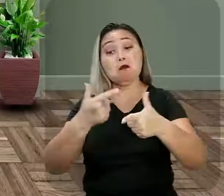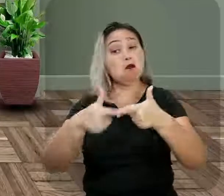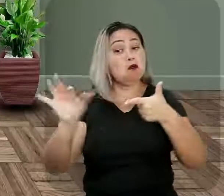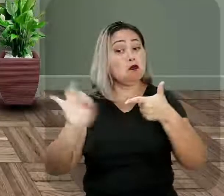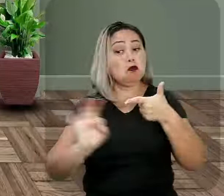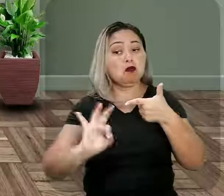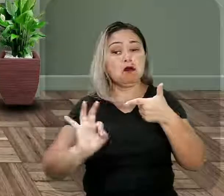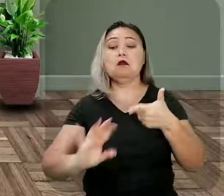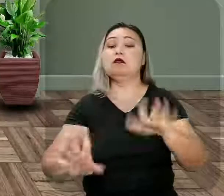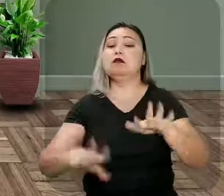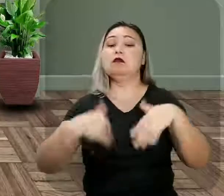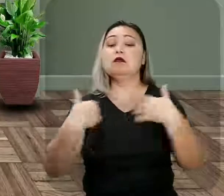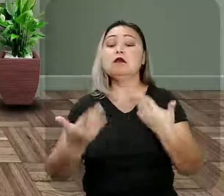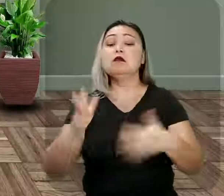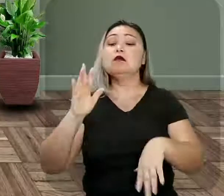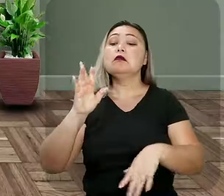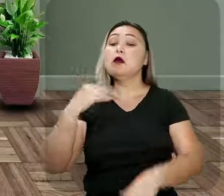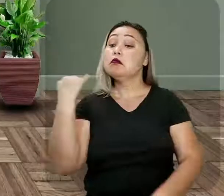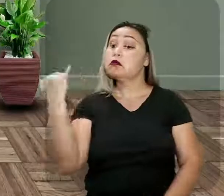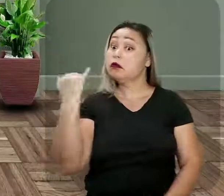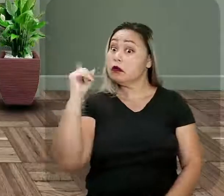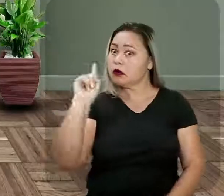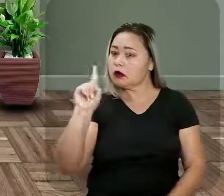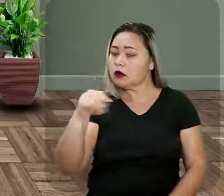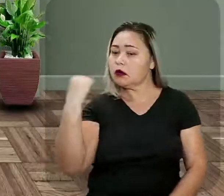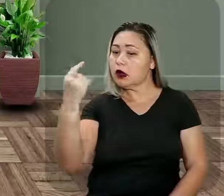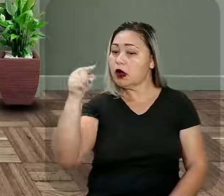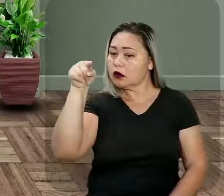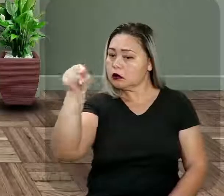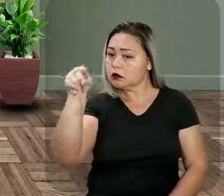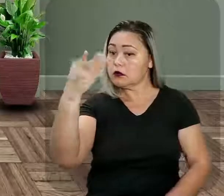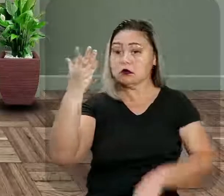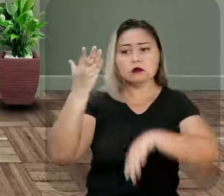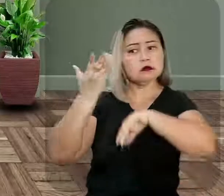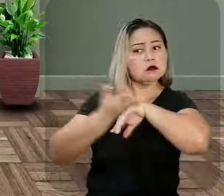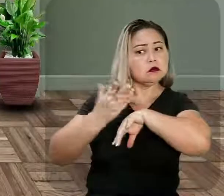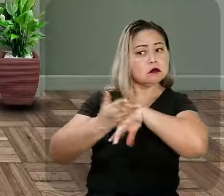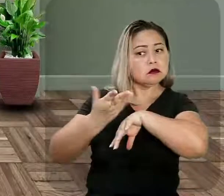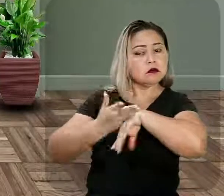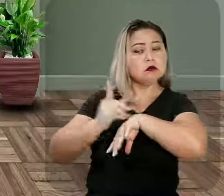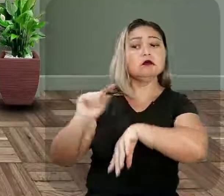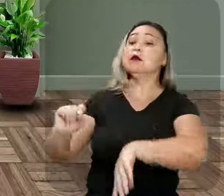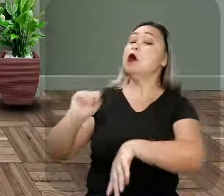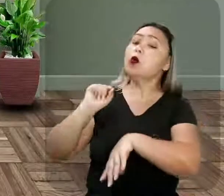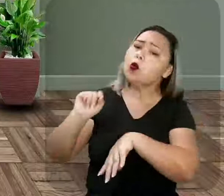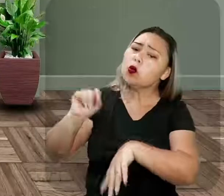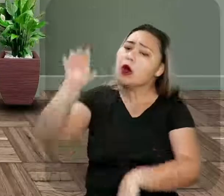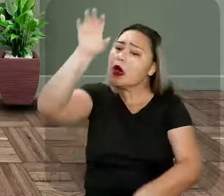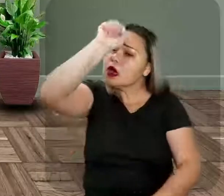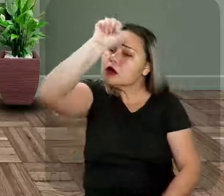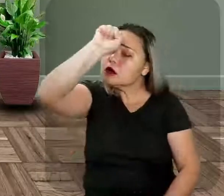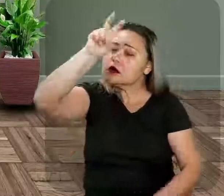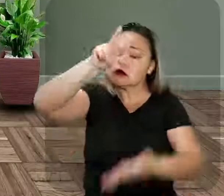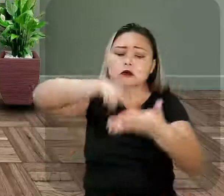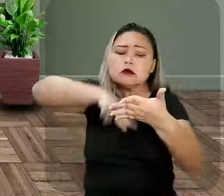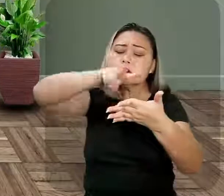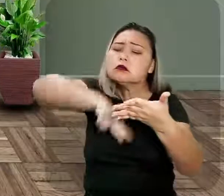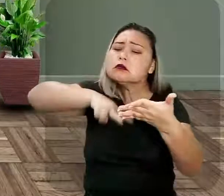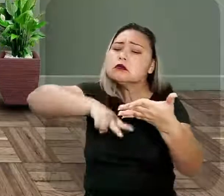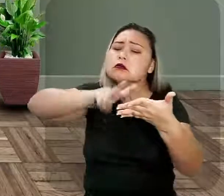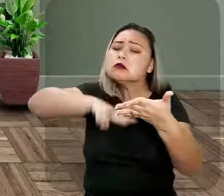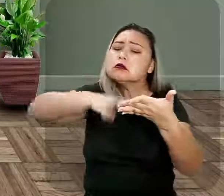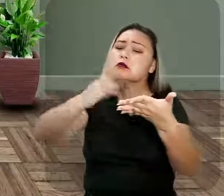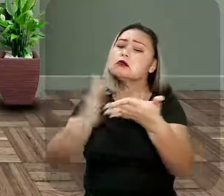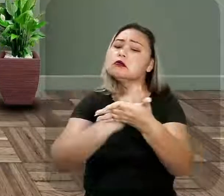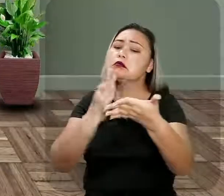Vamos lá, importante é você, né, colocar em prática o que você leu, o que você aprendeu com a leitura, com